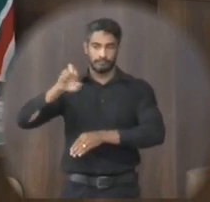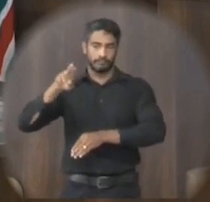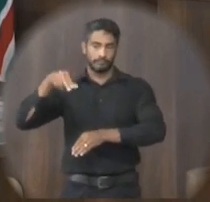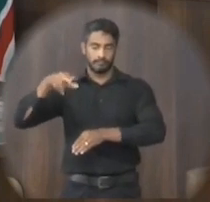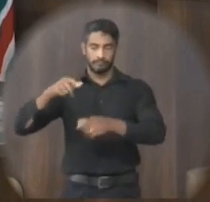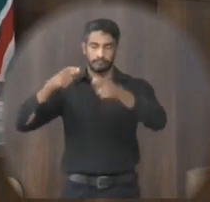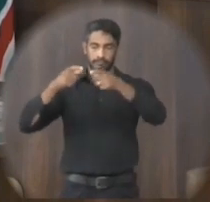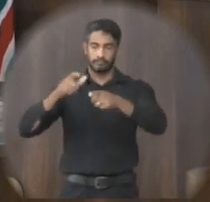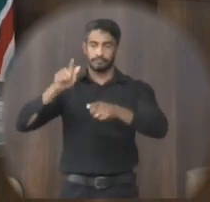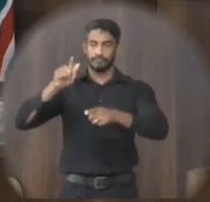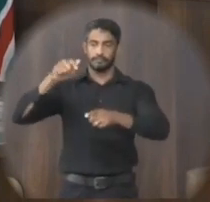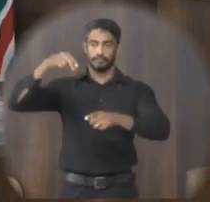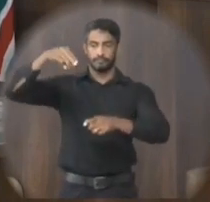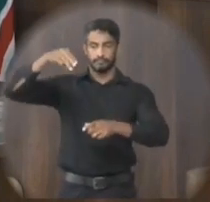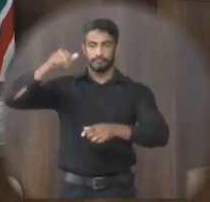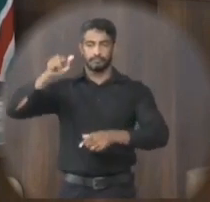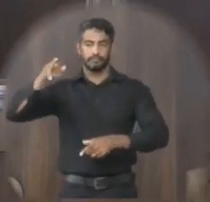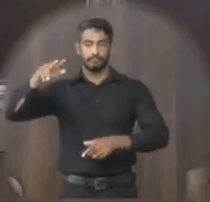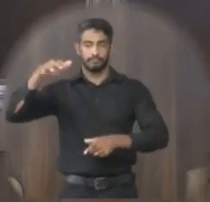Gameleira